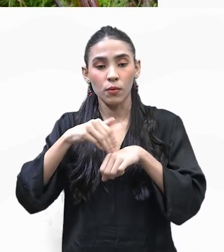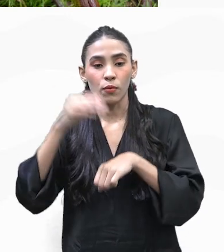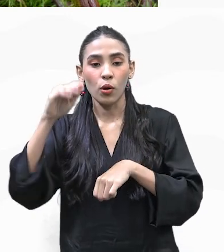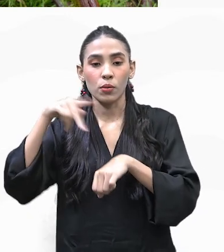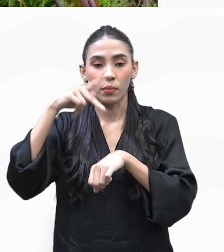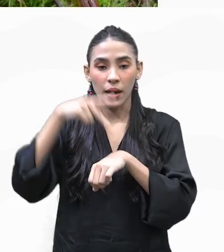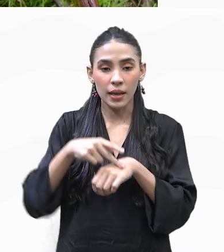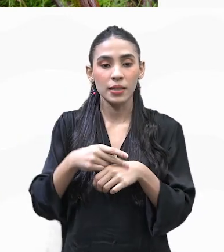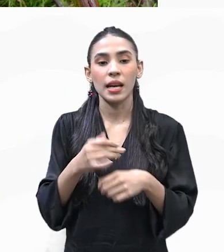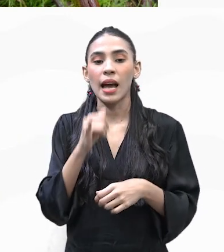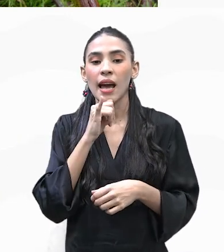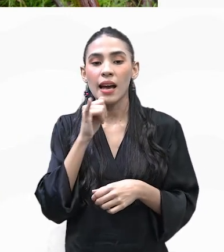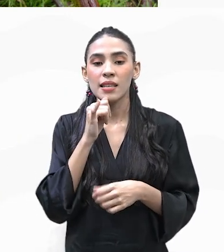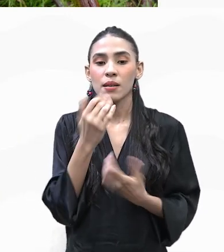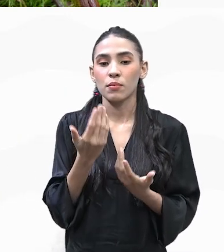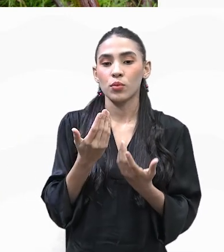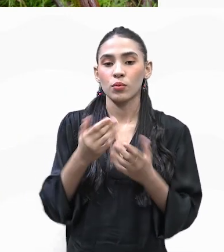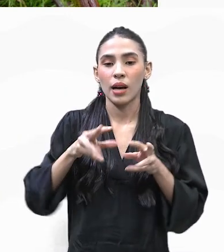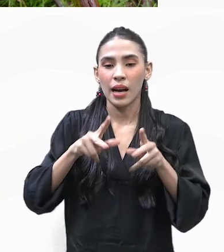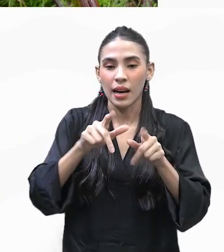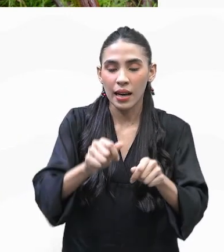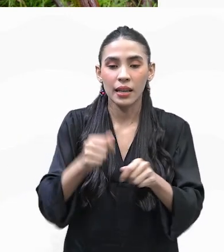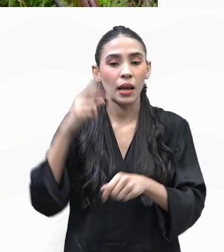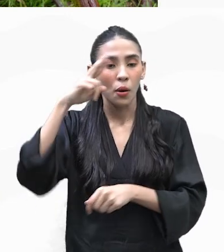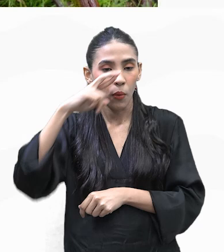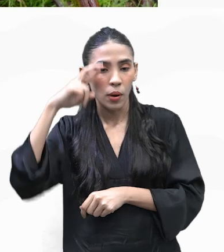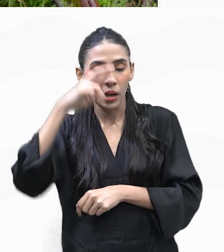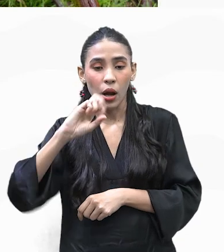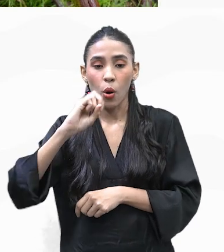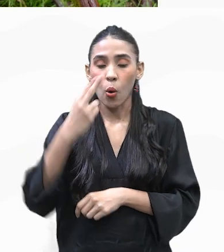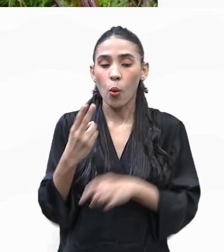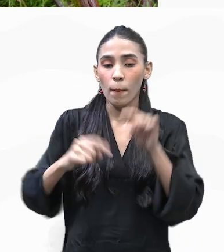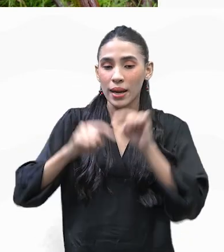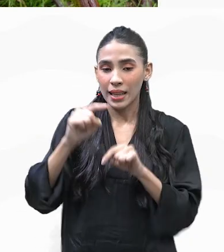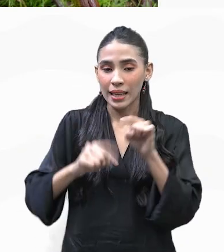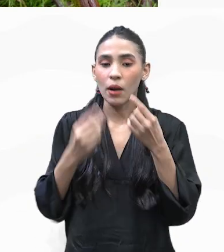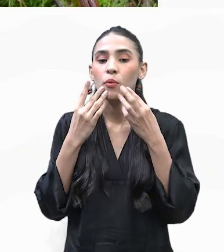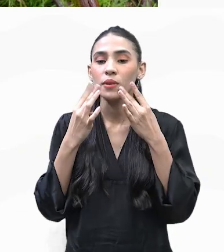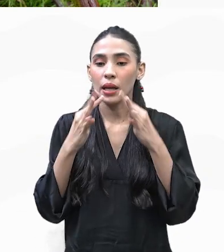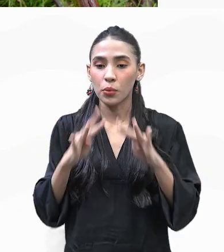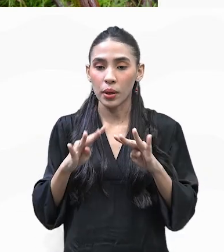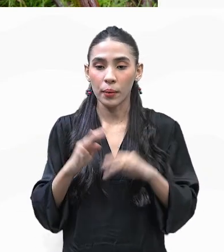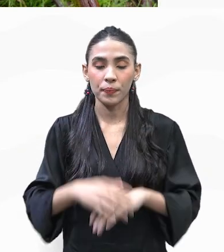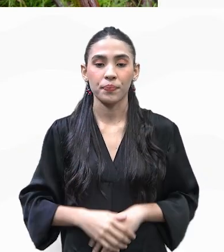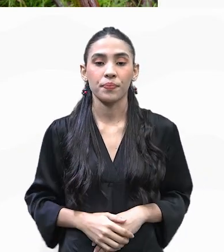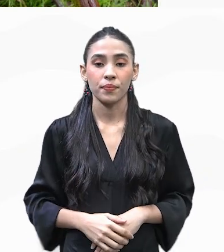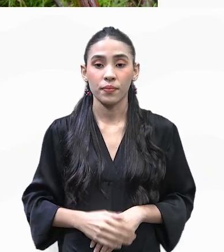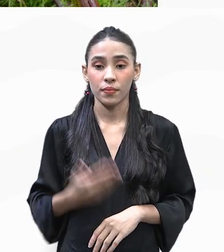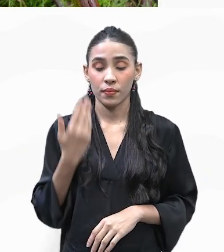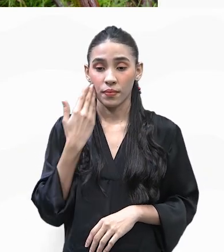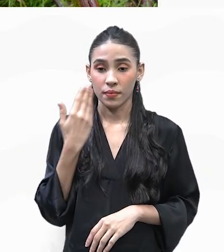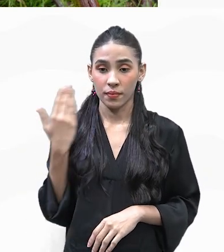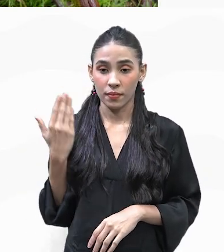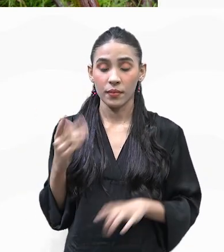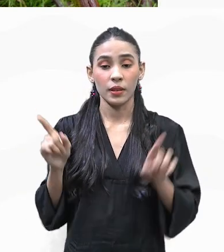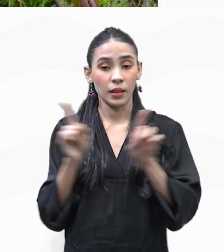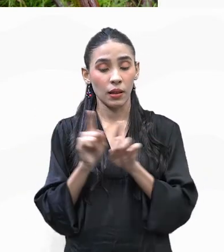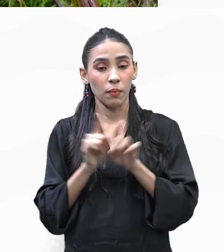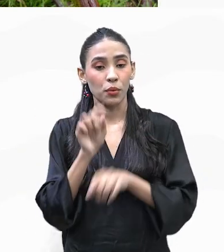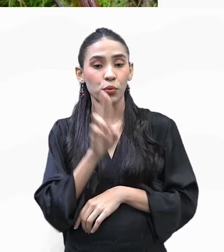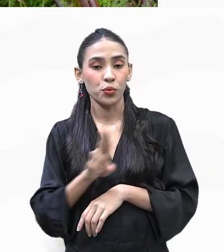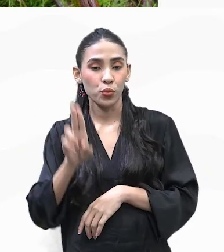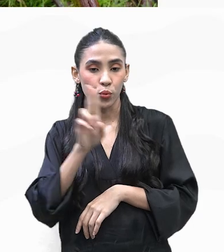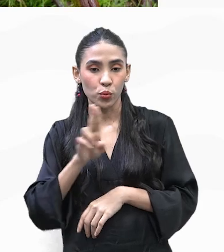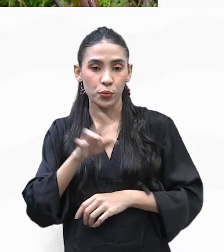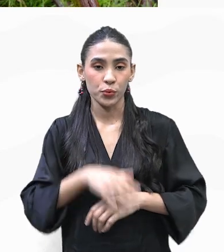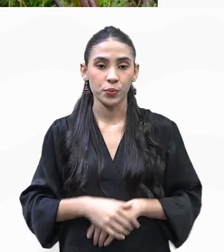como superalimentos amazônicos, açaí, guaraná ou cosméticos naturais. Exatamente. Aí nós temos também a tendência de consumo.